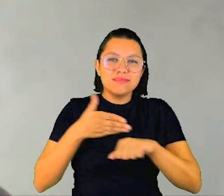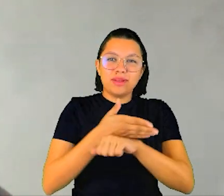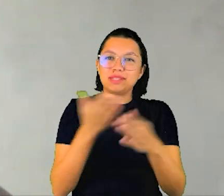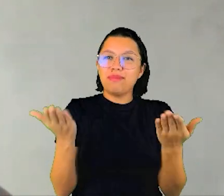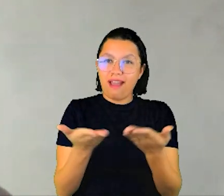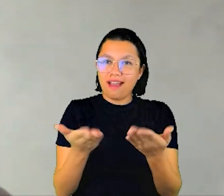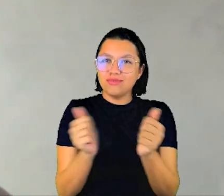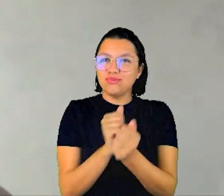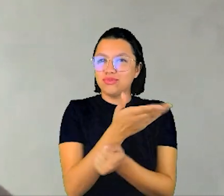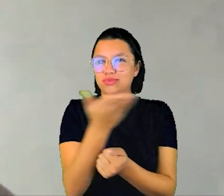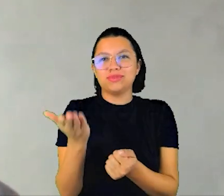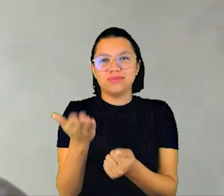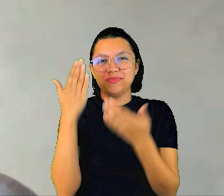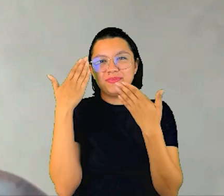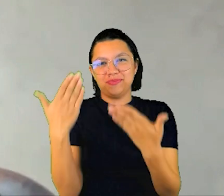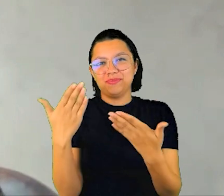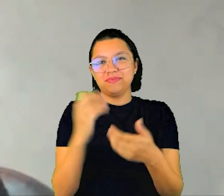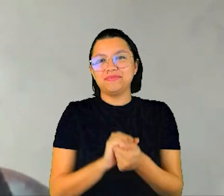vocês. Muito obrigada.